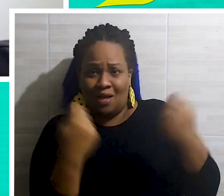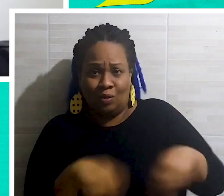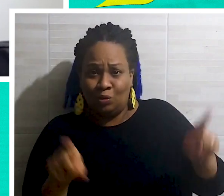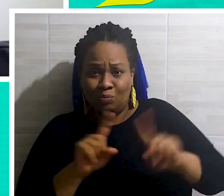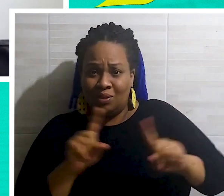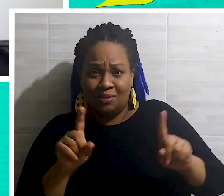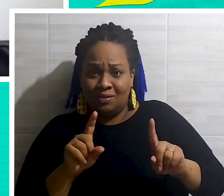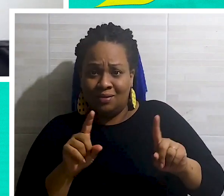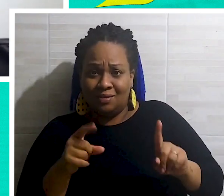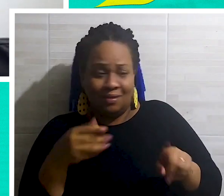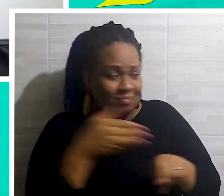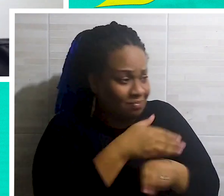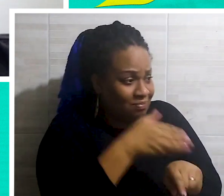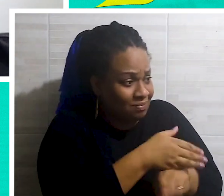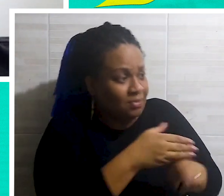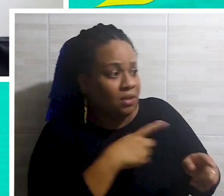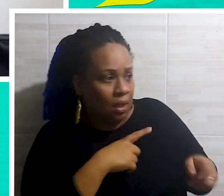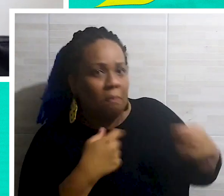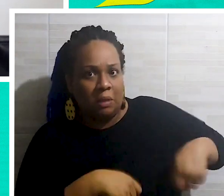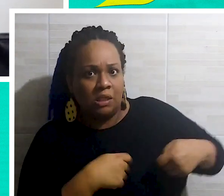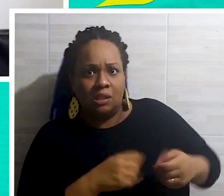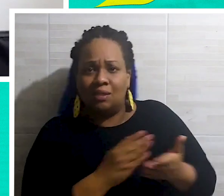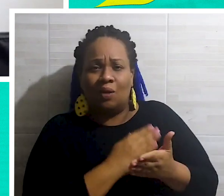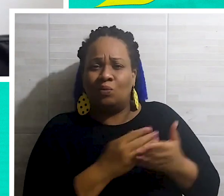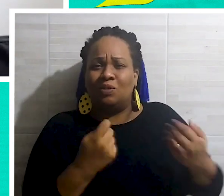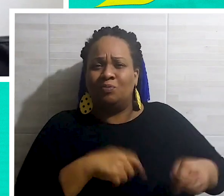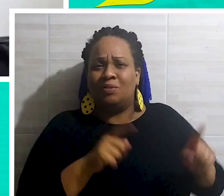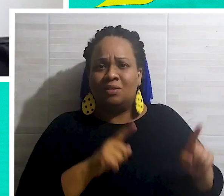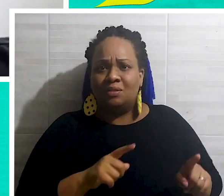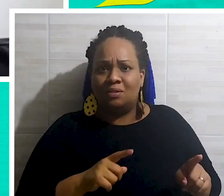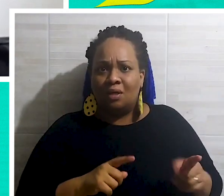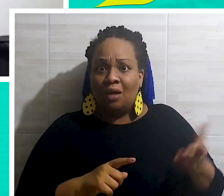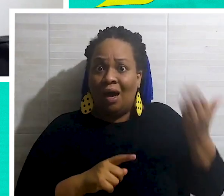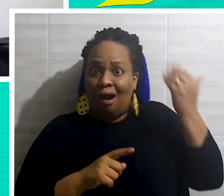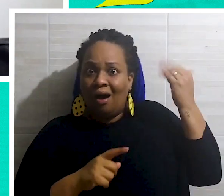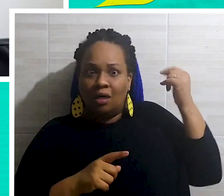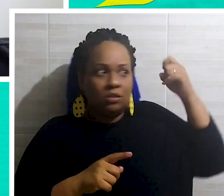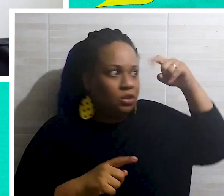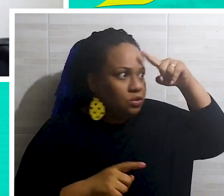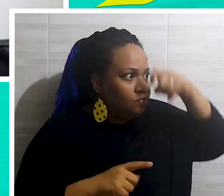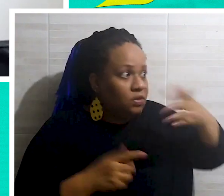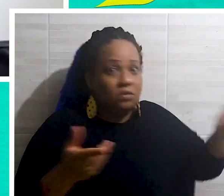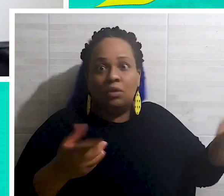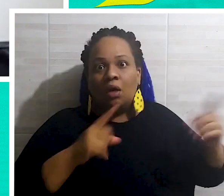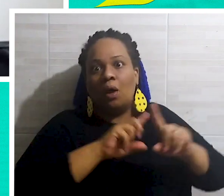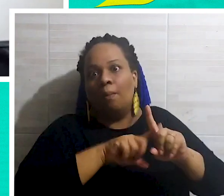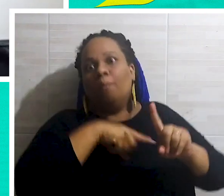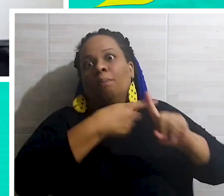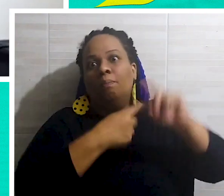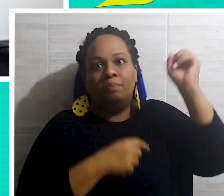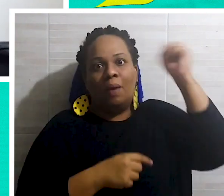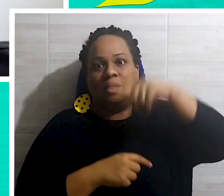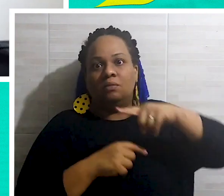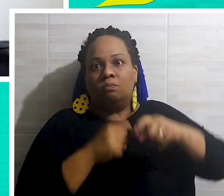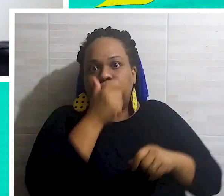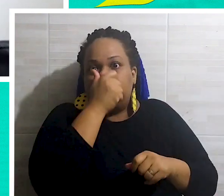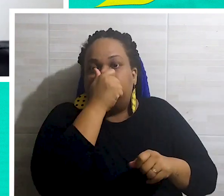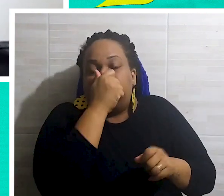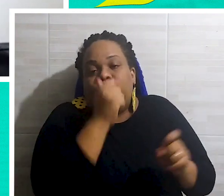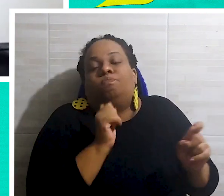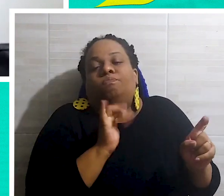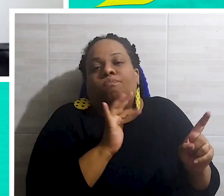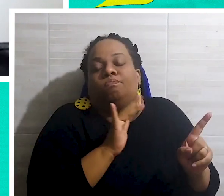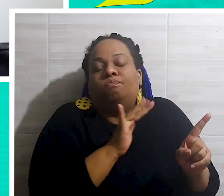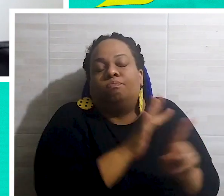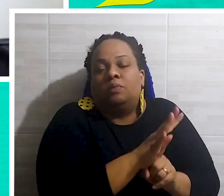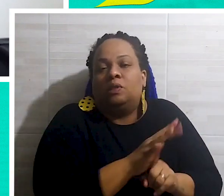necessidade, e tem muita gente que vai também sem necessidade. E a gente, se antes já era difícil a gente entender as pessoas, hoje é muito mais difícil porque está